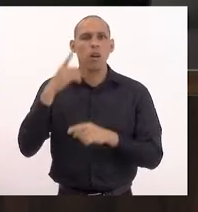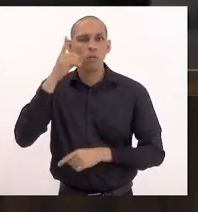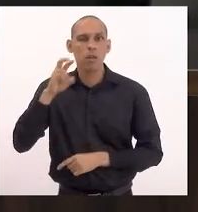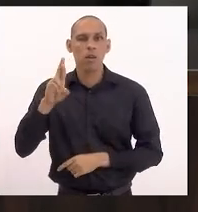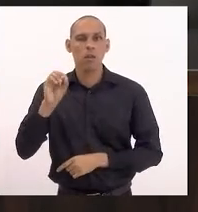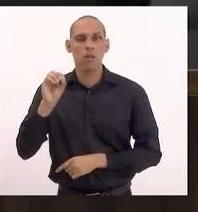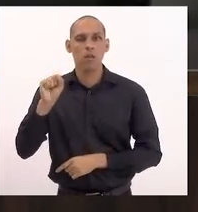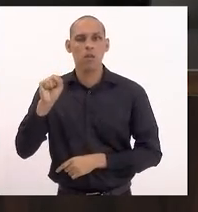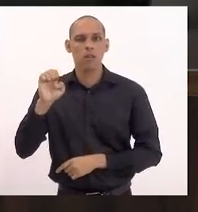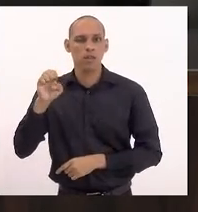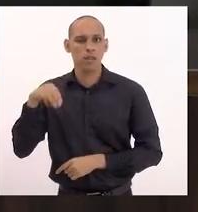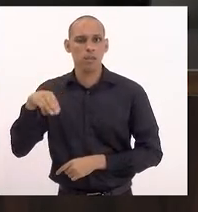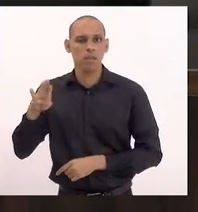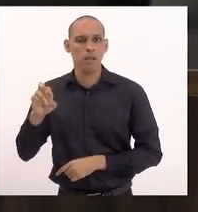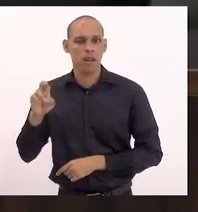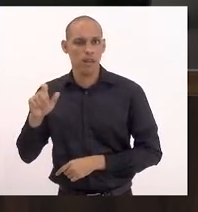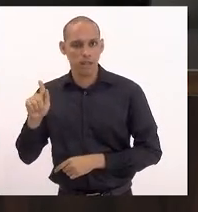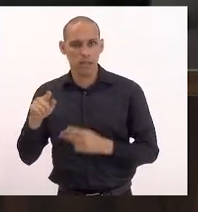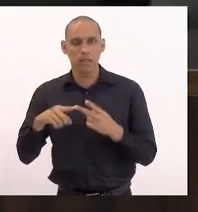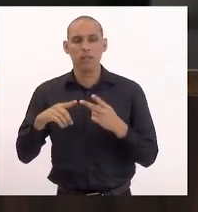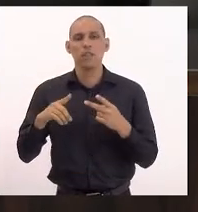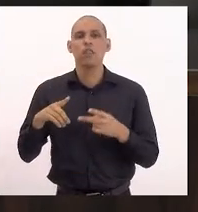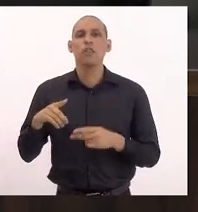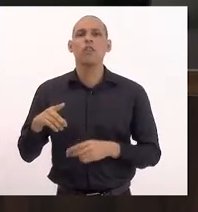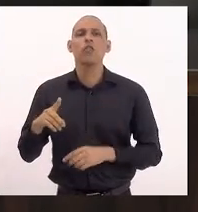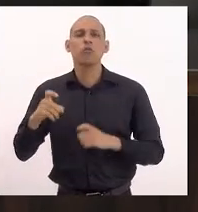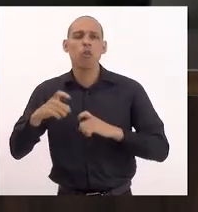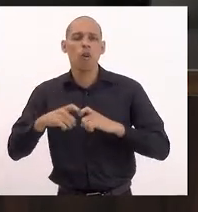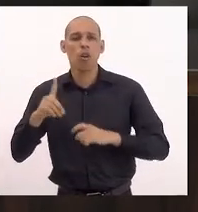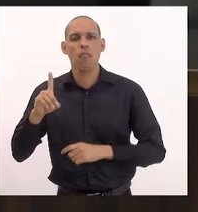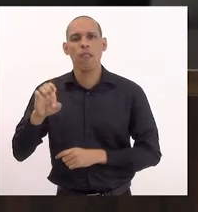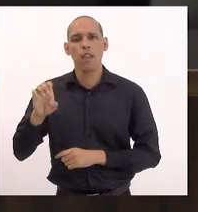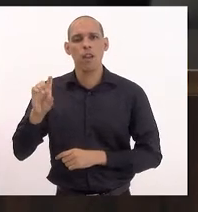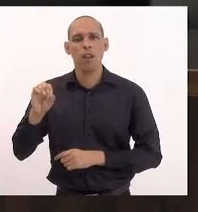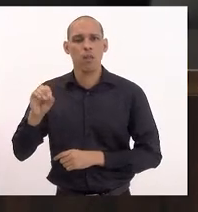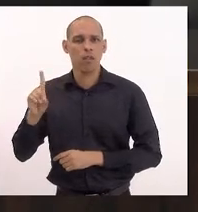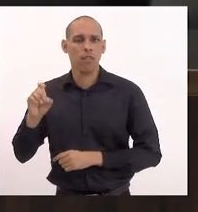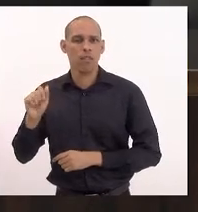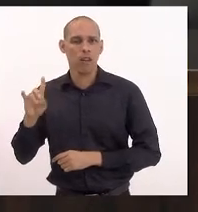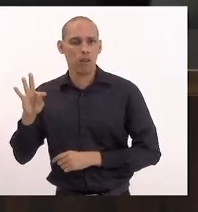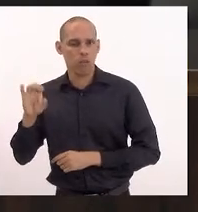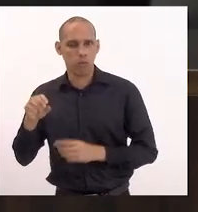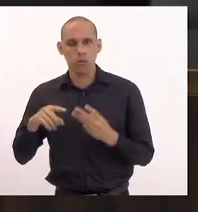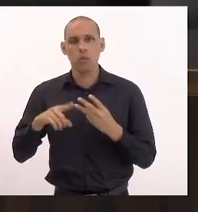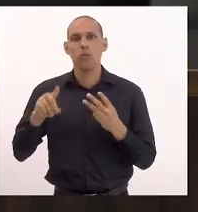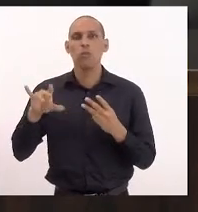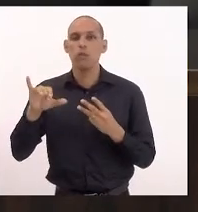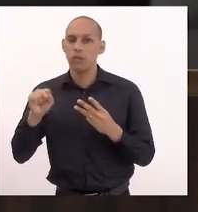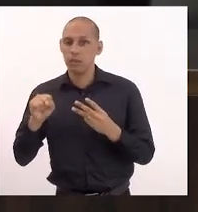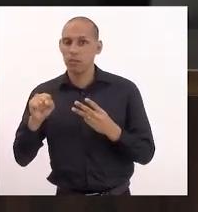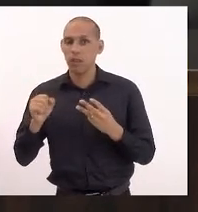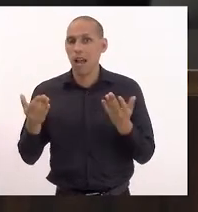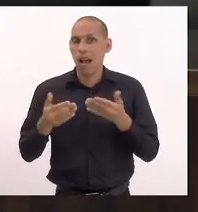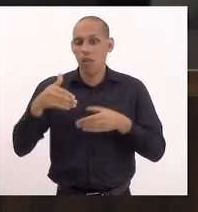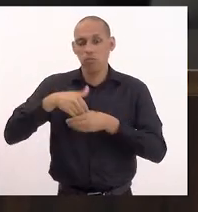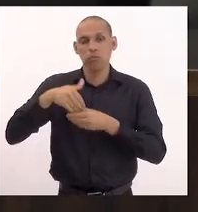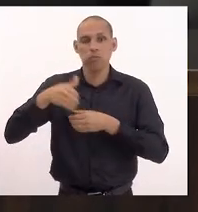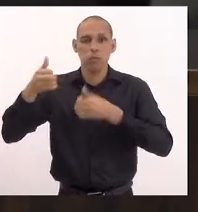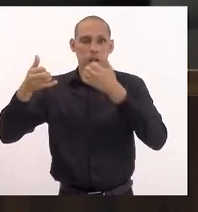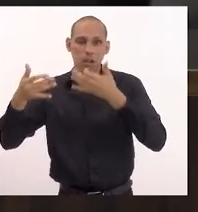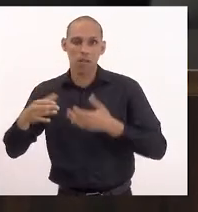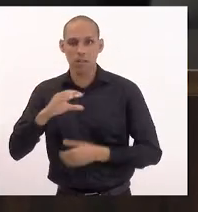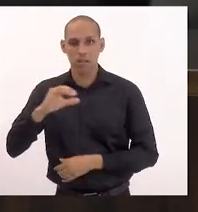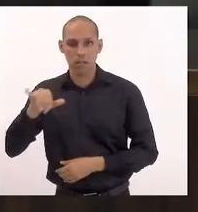Reis, doutor Deodalto e Luiz Paulo. Em votação, parecida com Comissão de Constituição e Justiça.